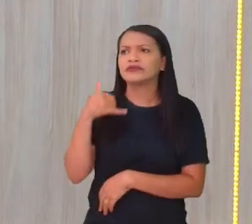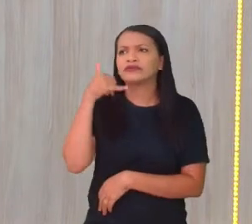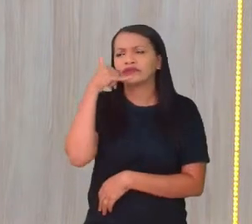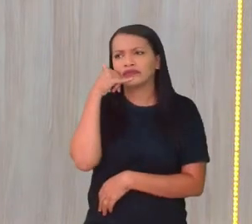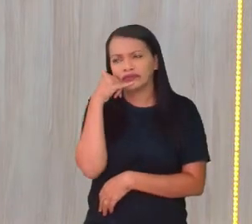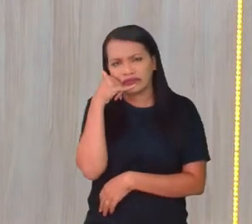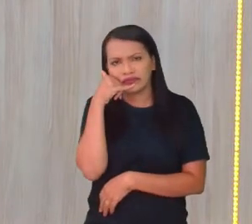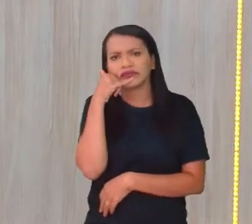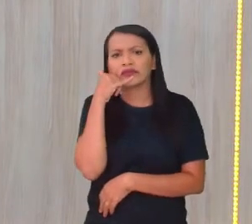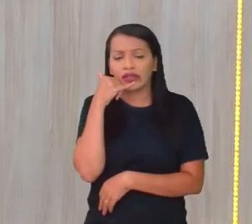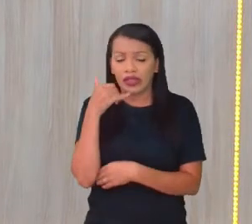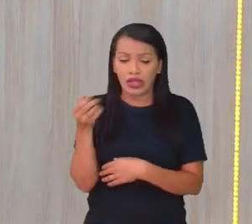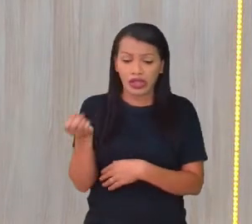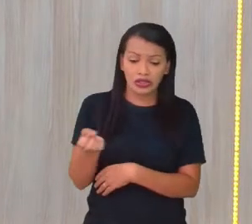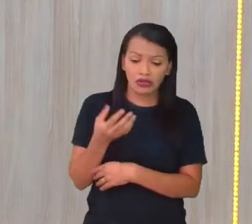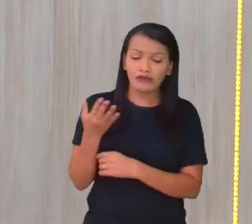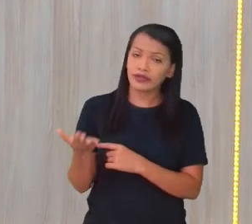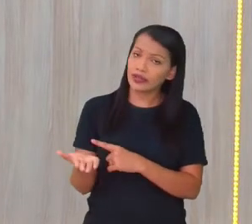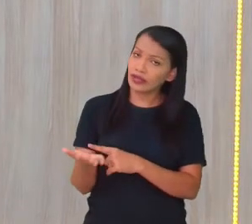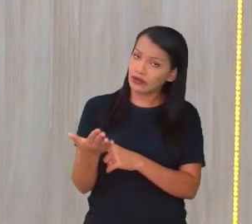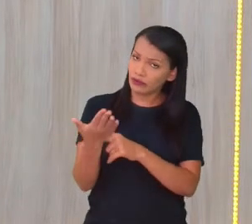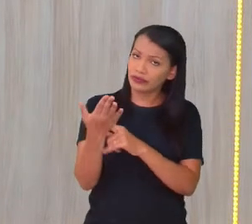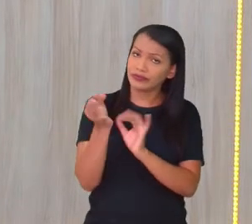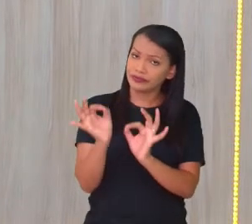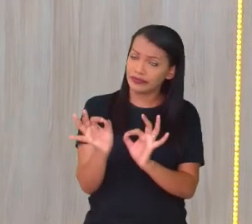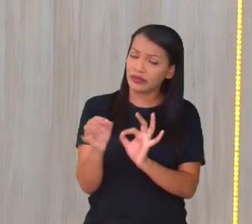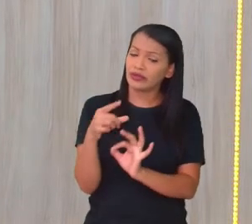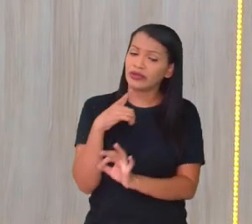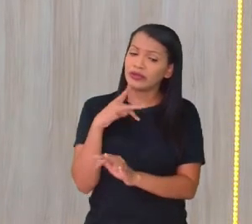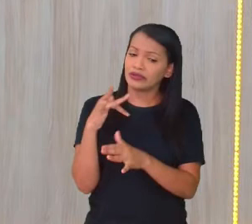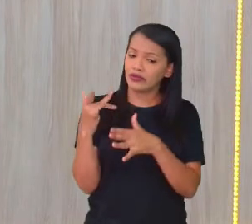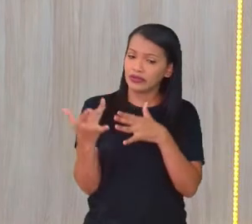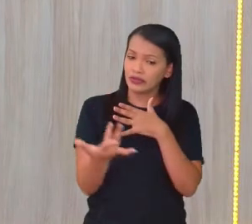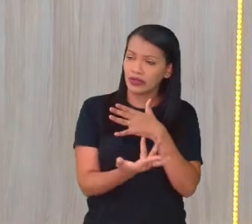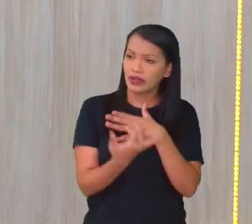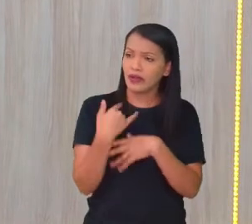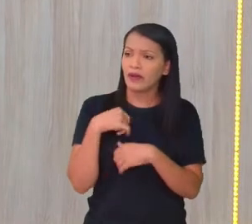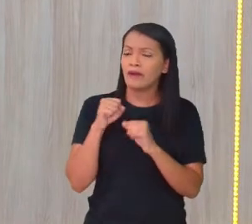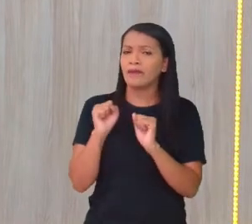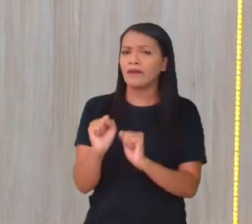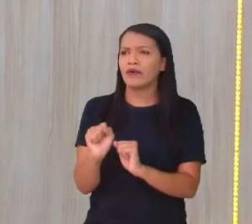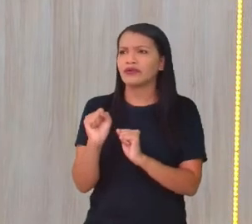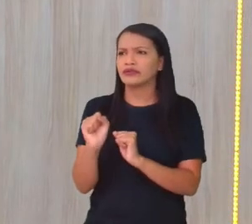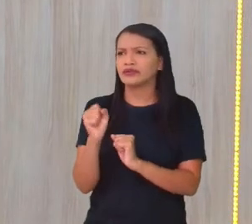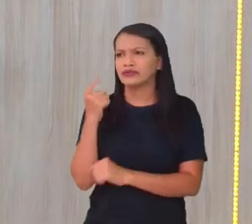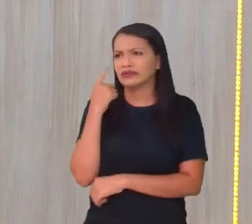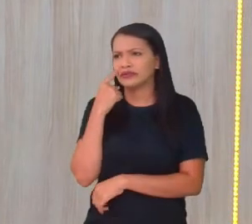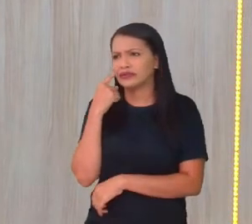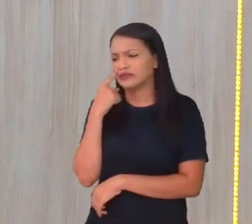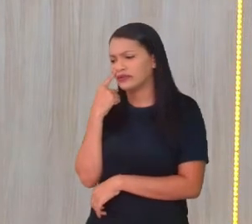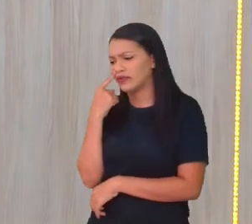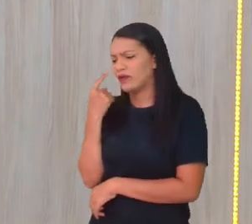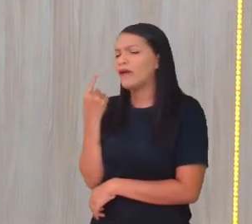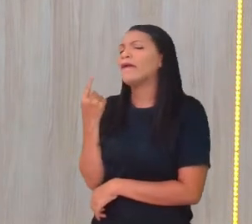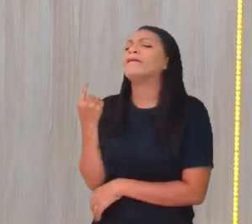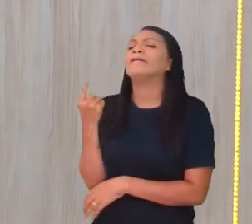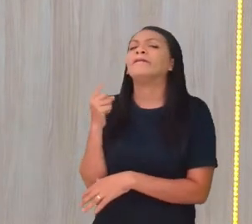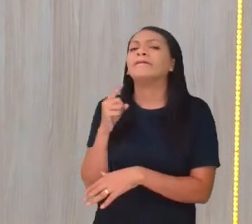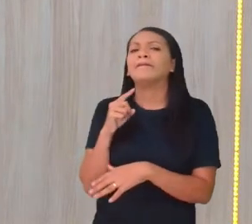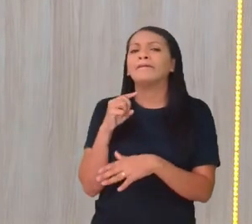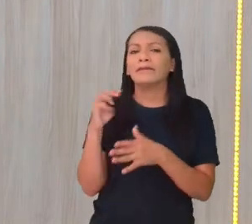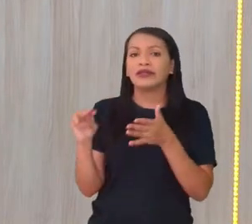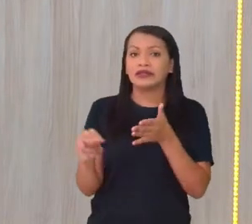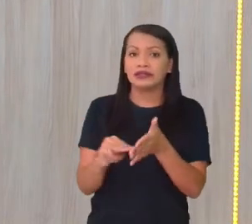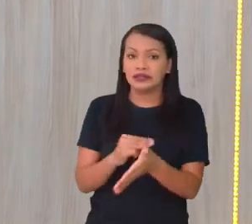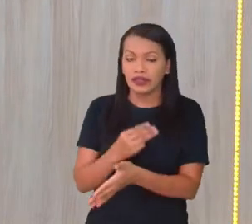Através das novas tecnologias, As redes sociais. Posso mandar uma mensagem aqui. Agora vai chegar ali na